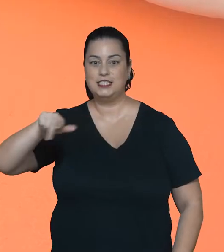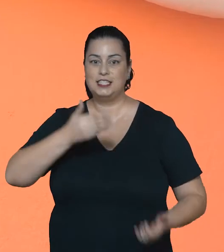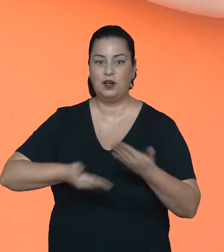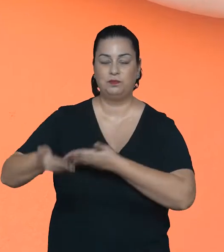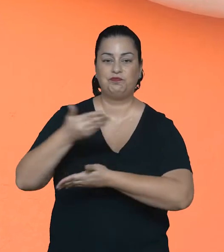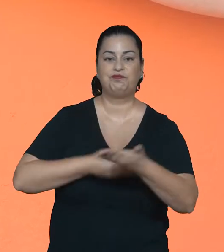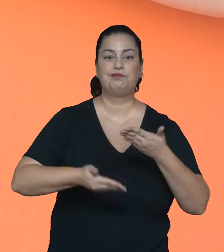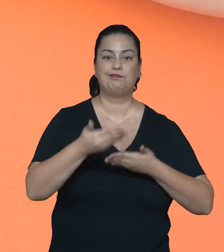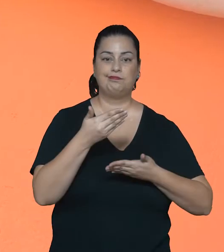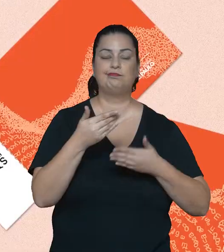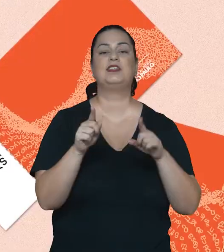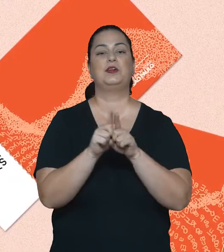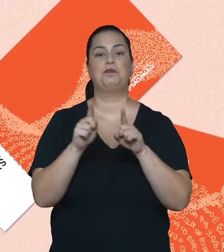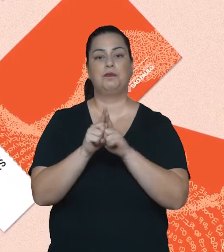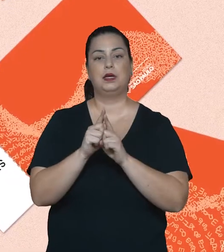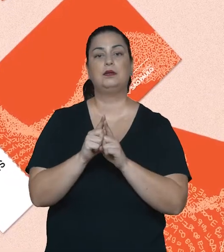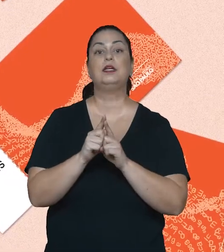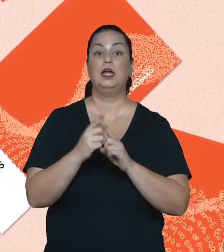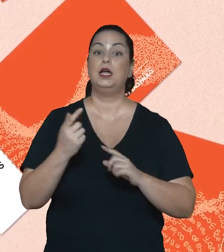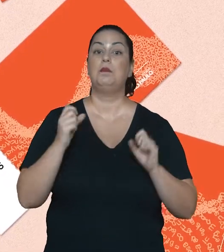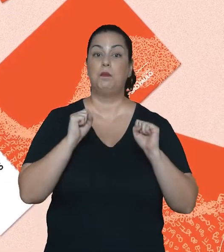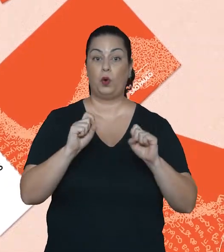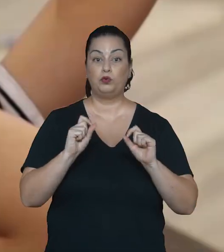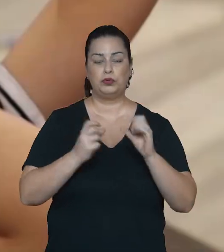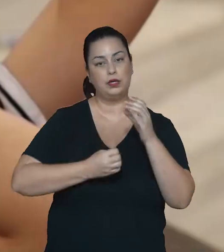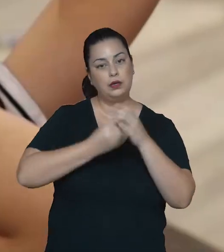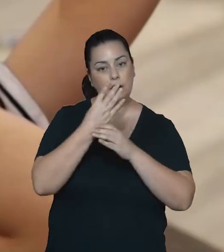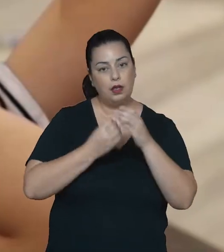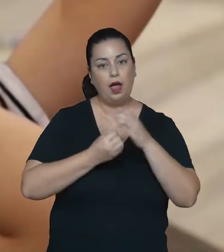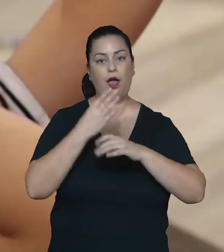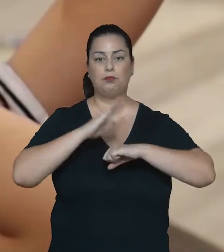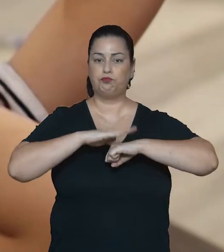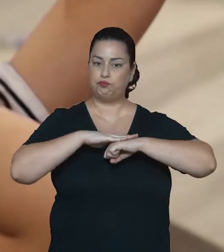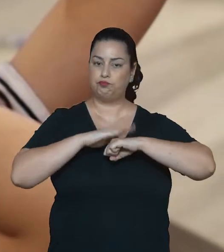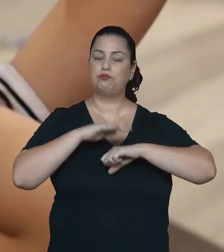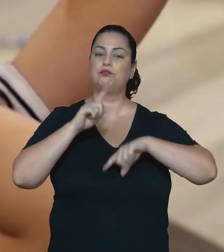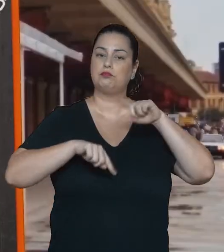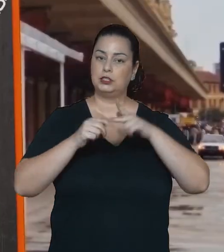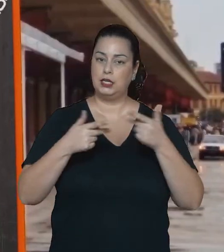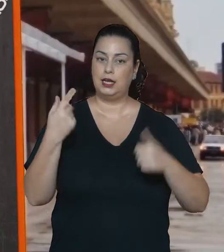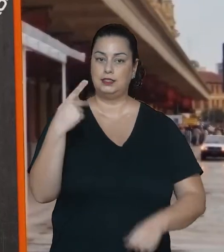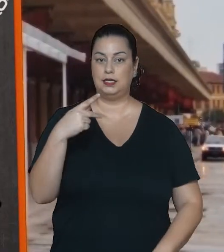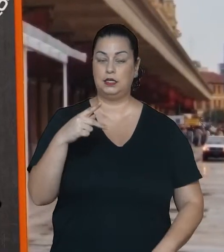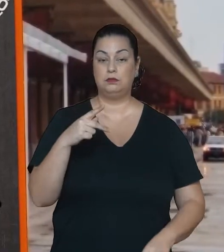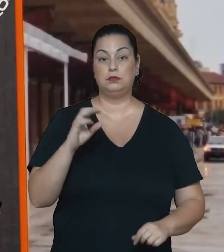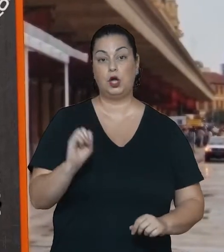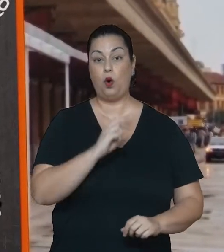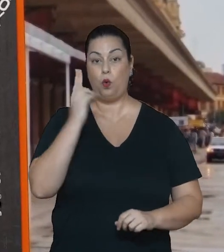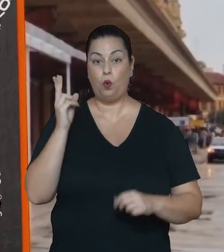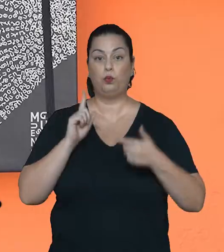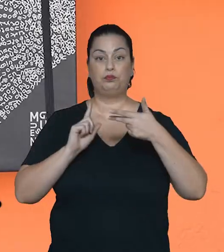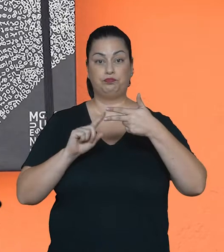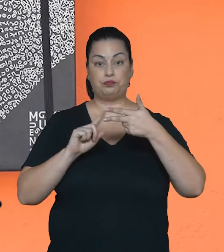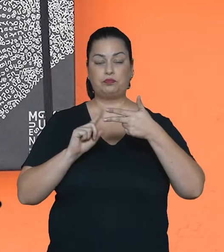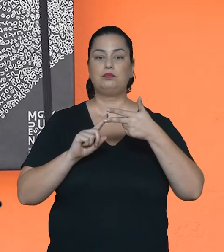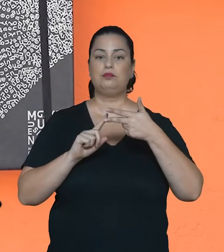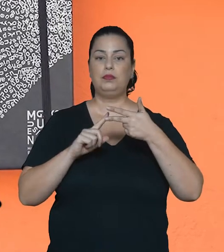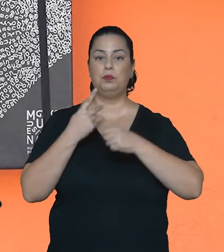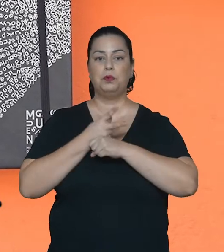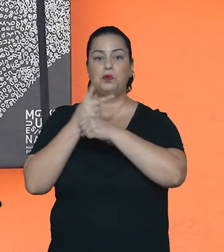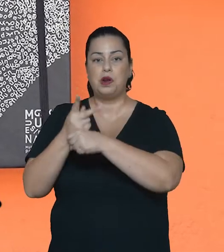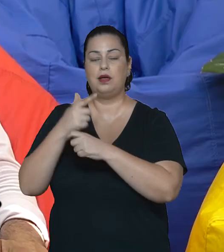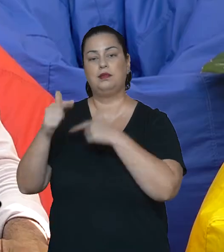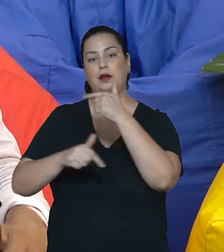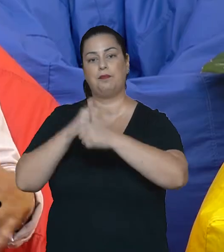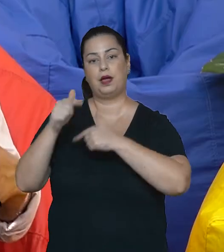Ele também pode passar a desenvolver produtos autorais. Ou, ainda, buscar um emprego em uma